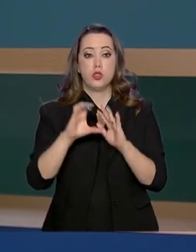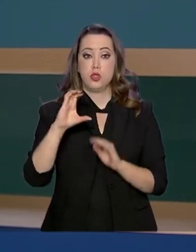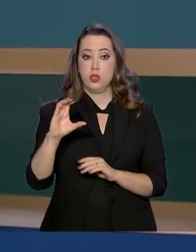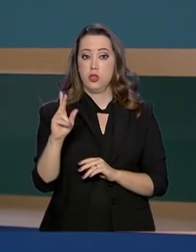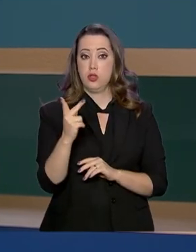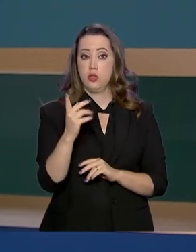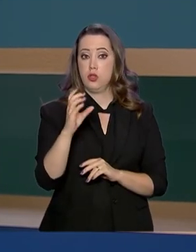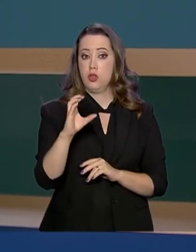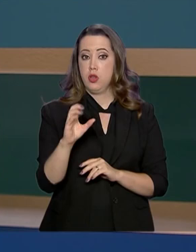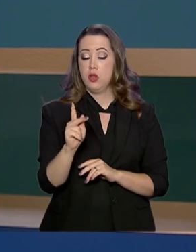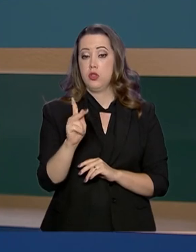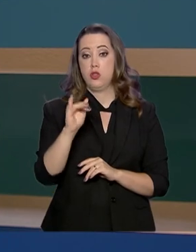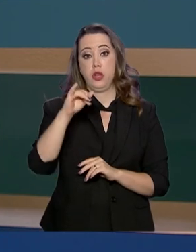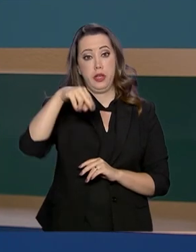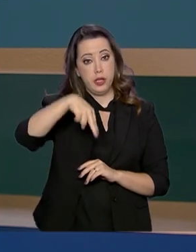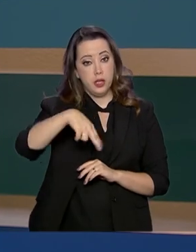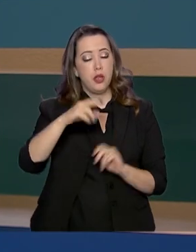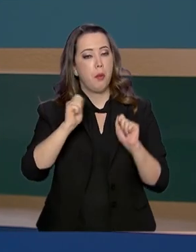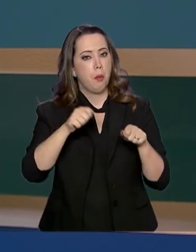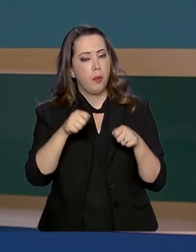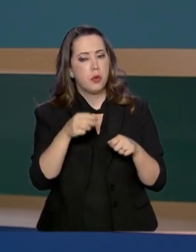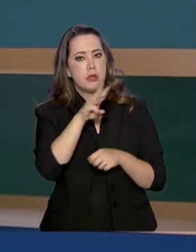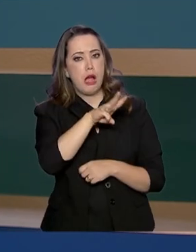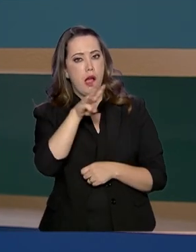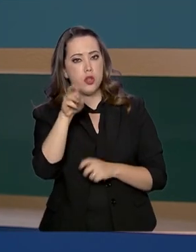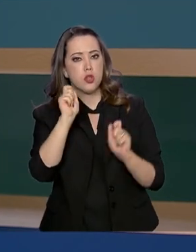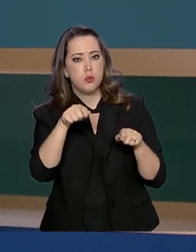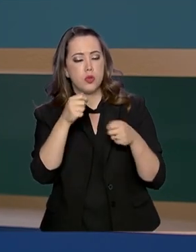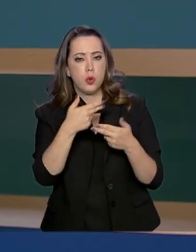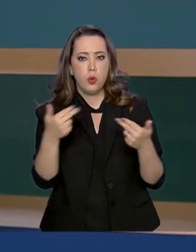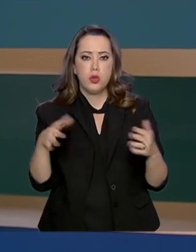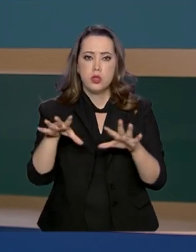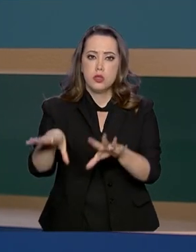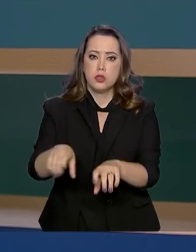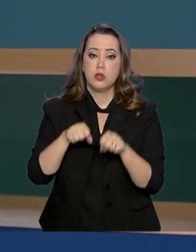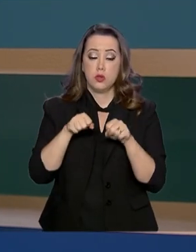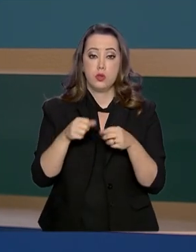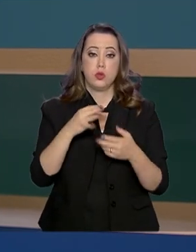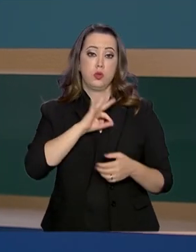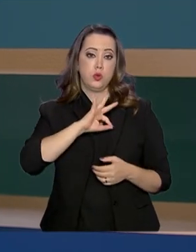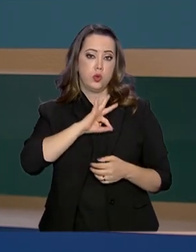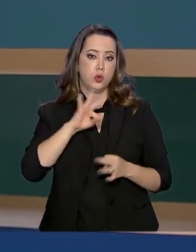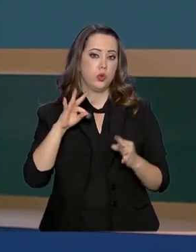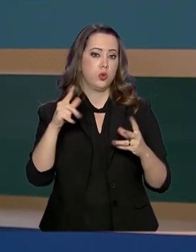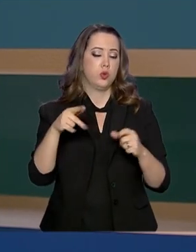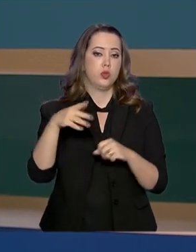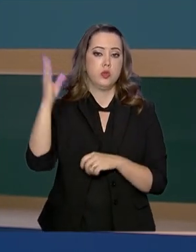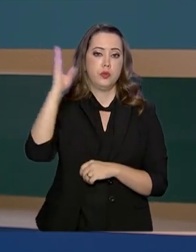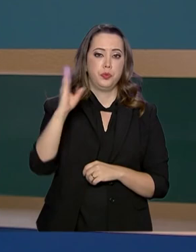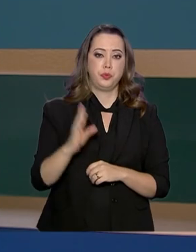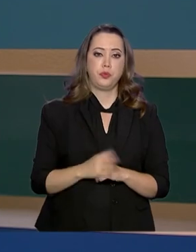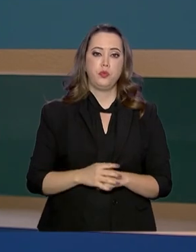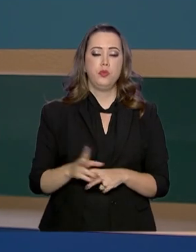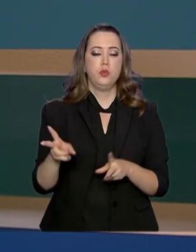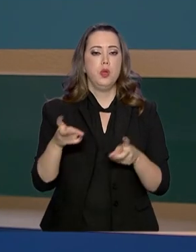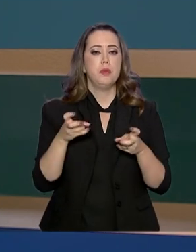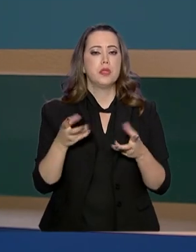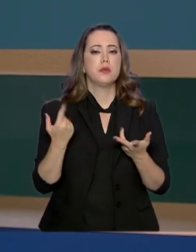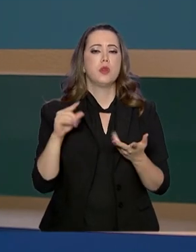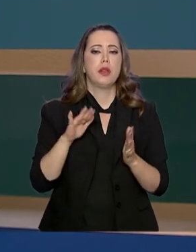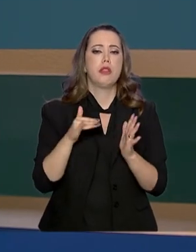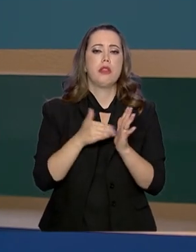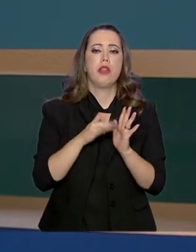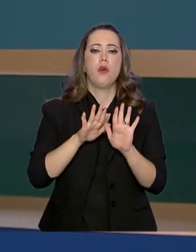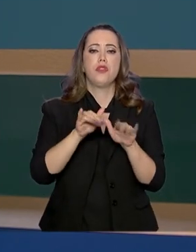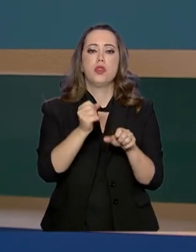um sistema virtual que vai permitir a inclusão de dados sobre bens aprendidos pelas polícias de todo o Brasil. A previsão é de que